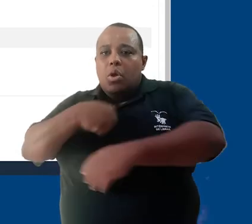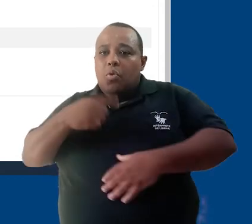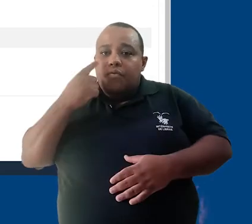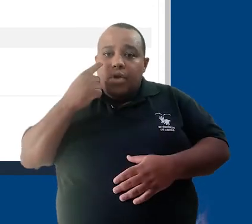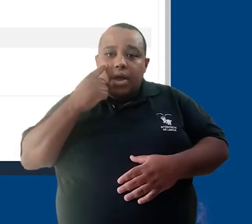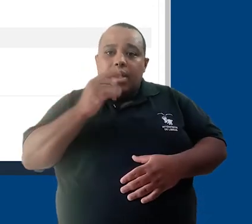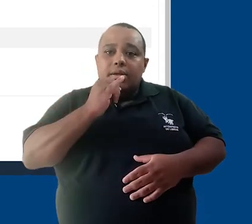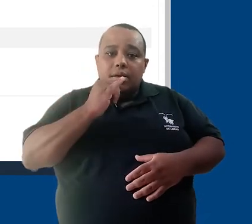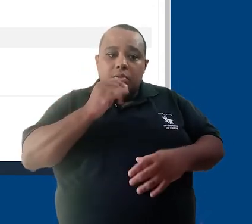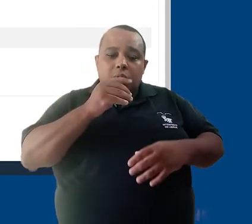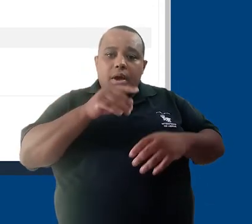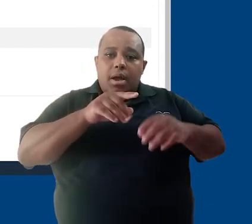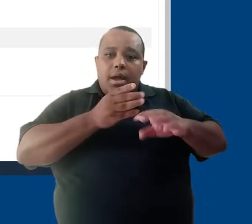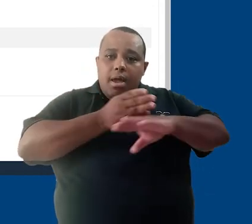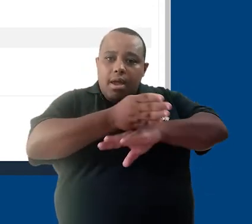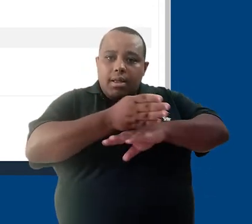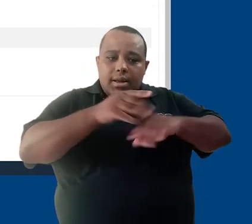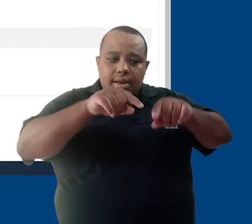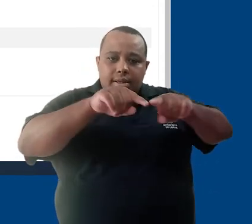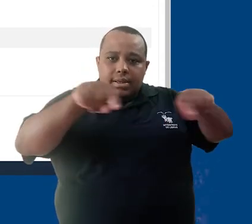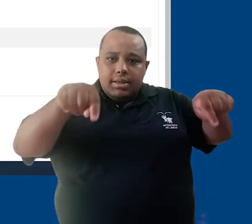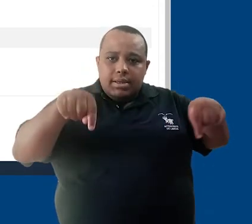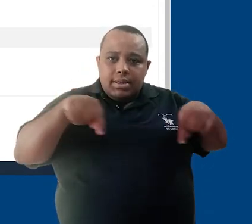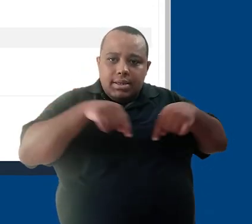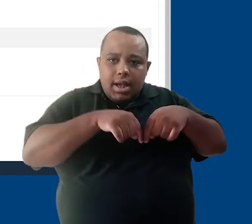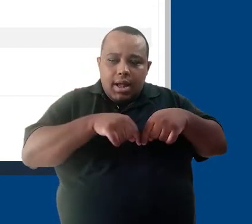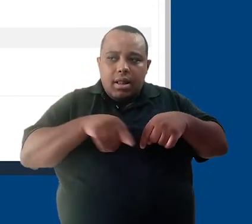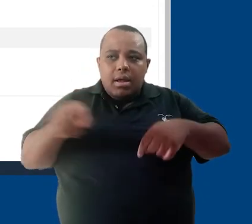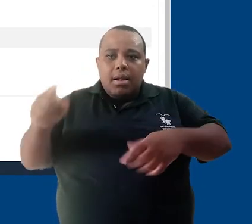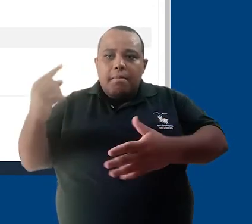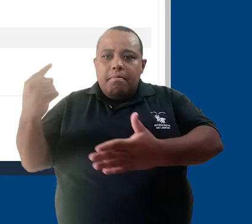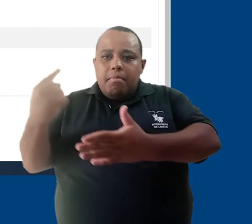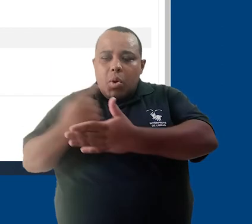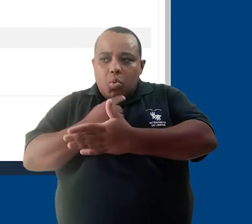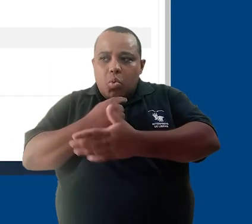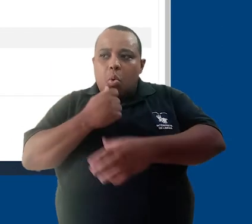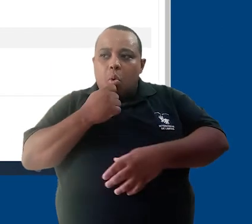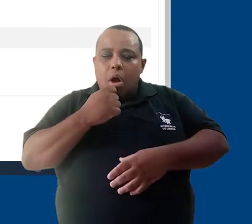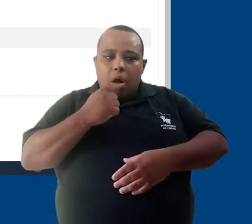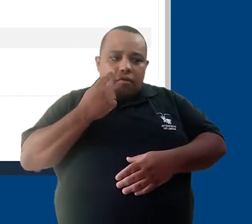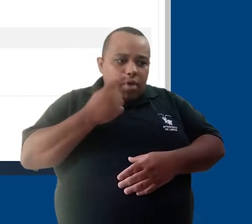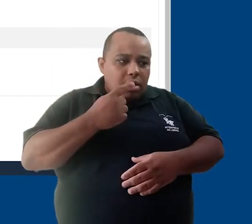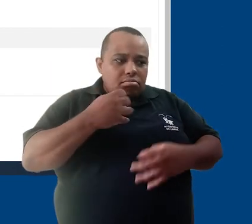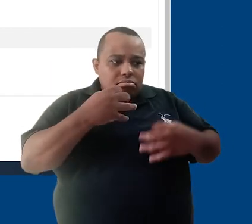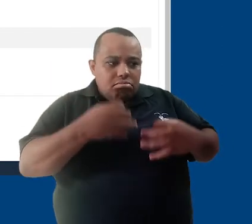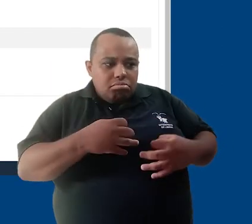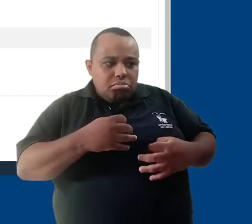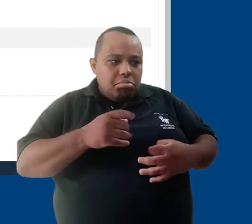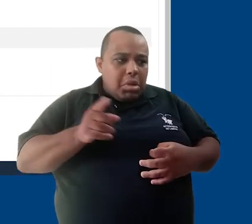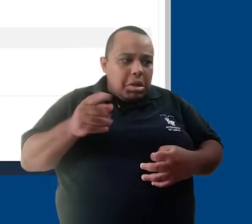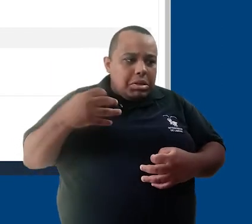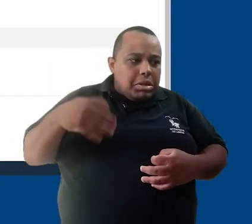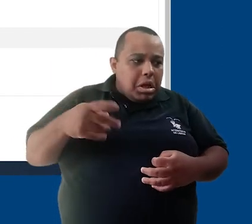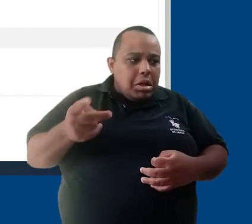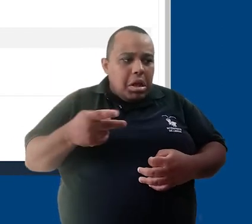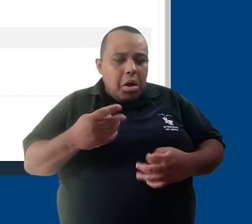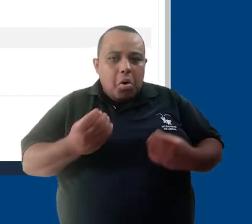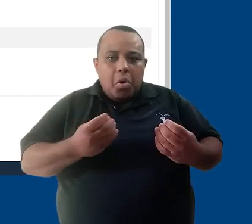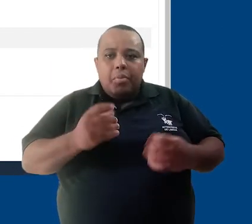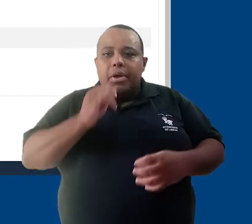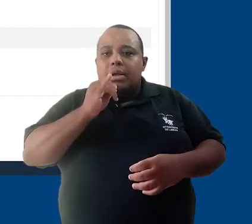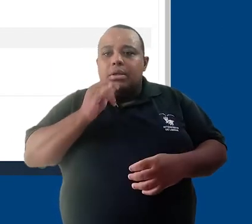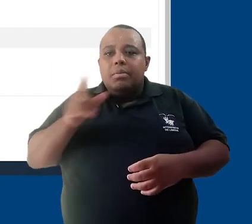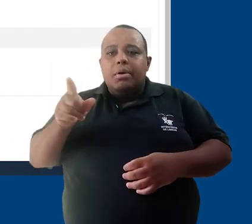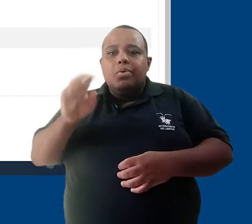dentro da própria plataforma, olhando, por exemplo, dentro da sala, se a questão tocada pelo tutor ou estudante é